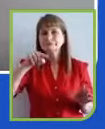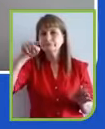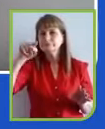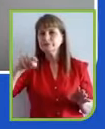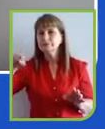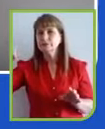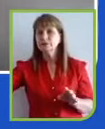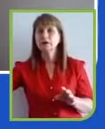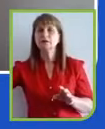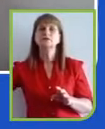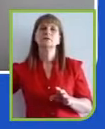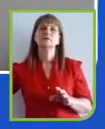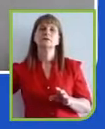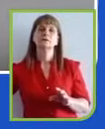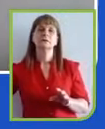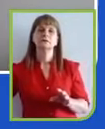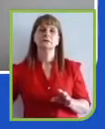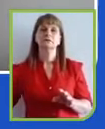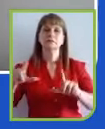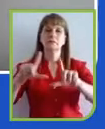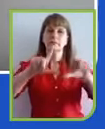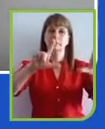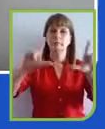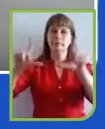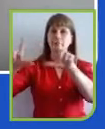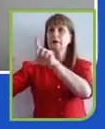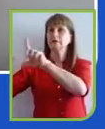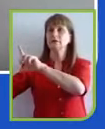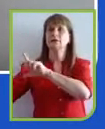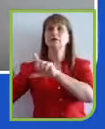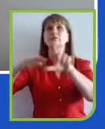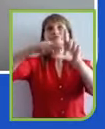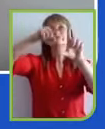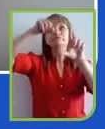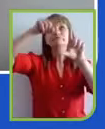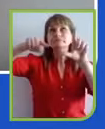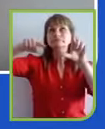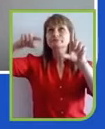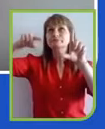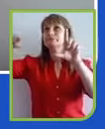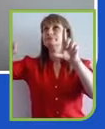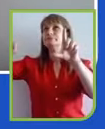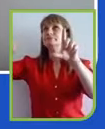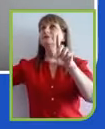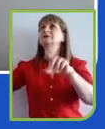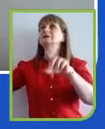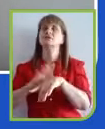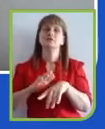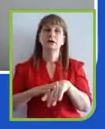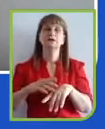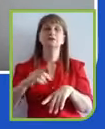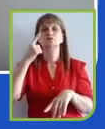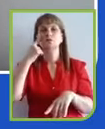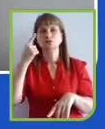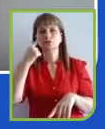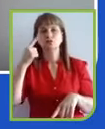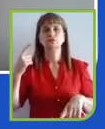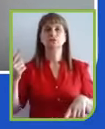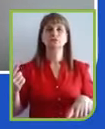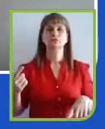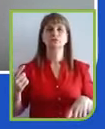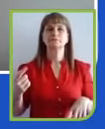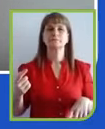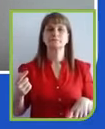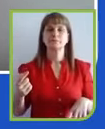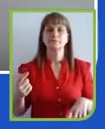com o painel e vendo como que um interrelaciona com o outro, fazendo acompanhamento e a prestação de contas para isso,